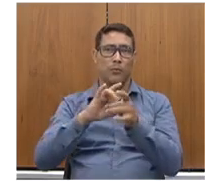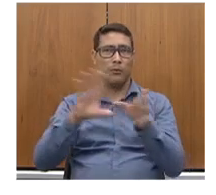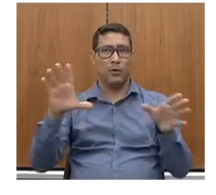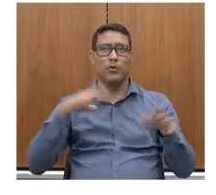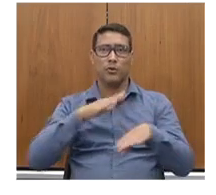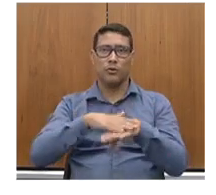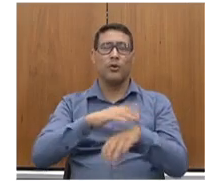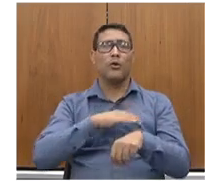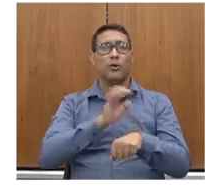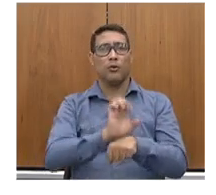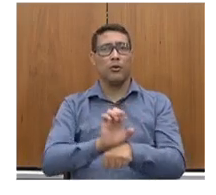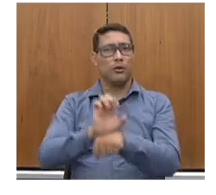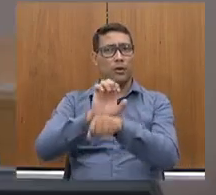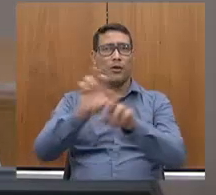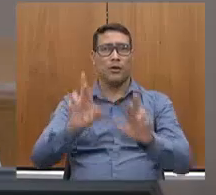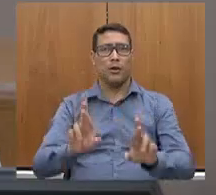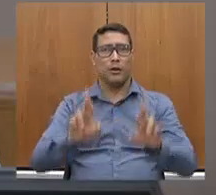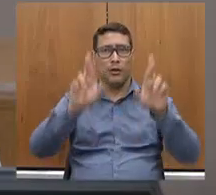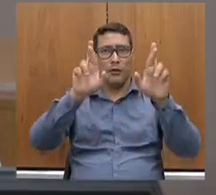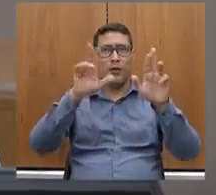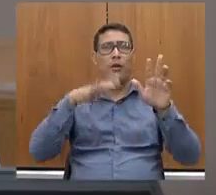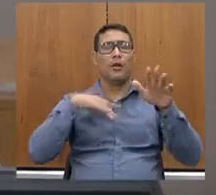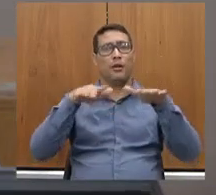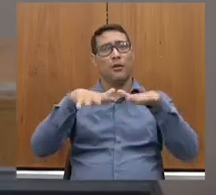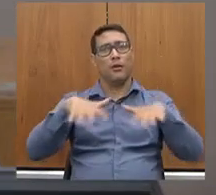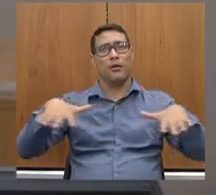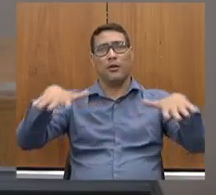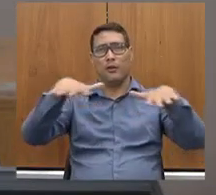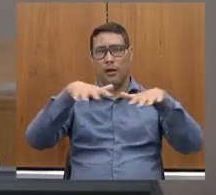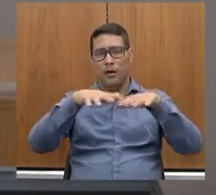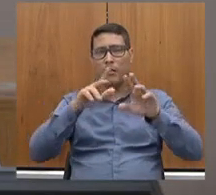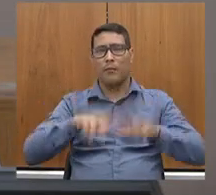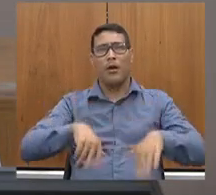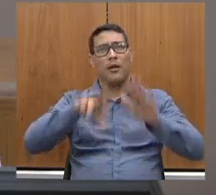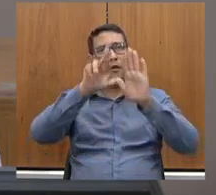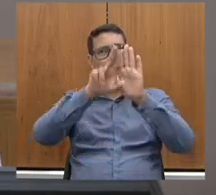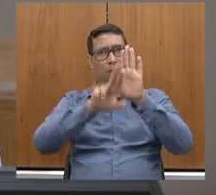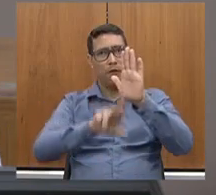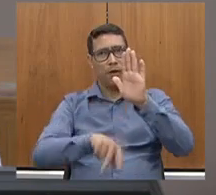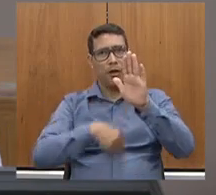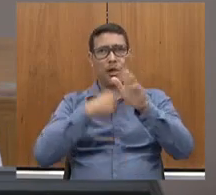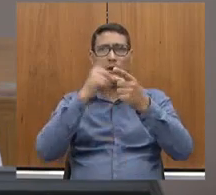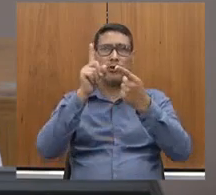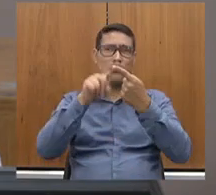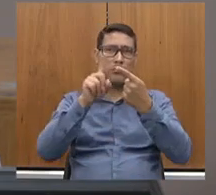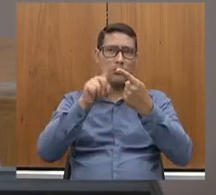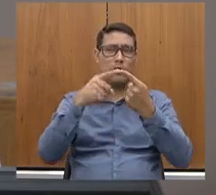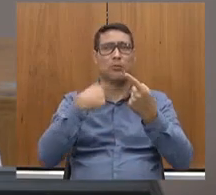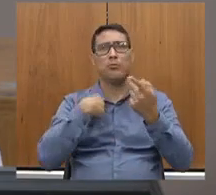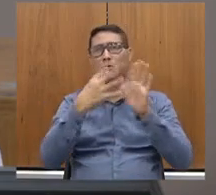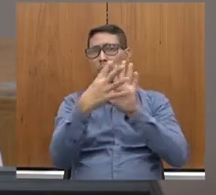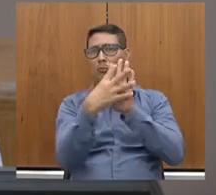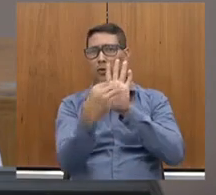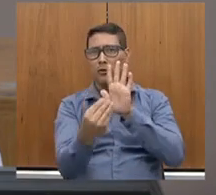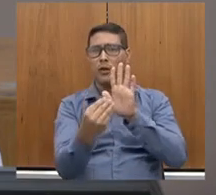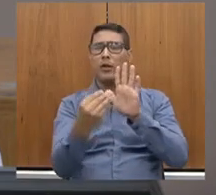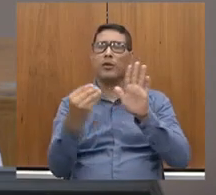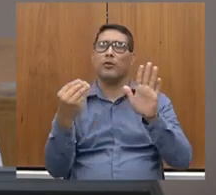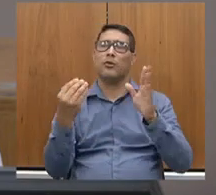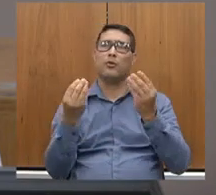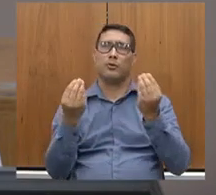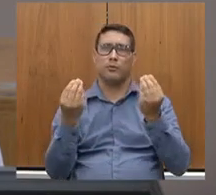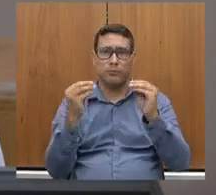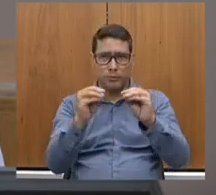tornasse referência nessa área, com mais variados tipos de modelos concessivos. E